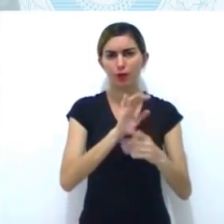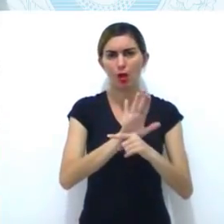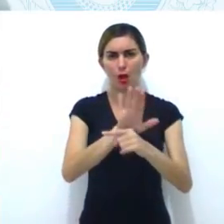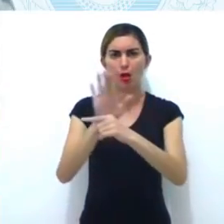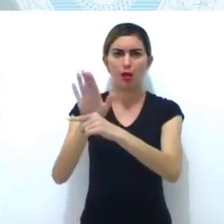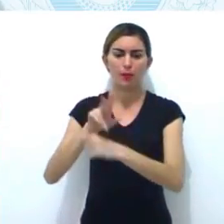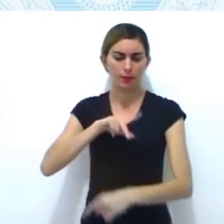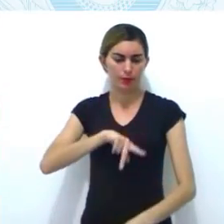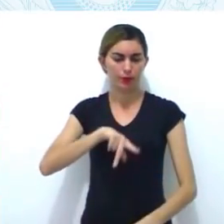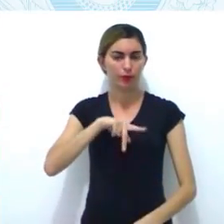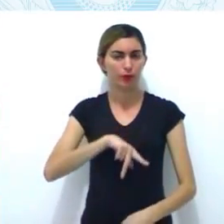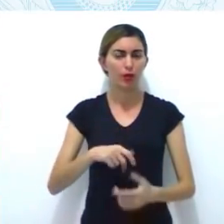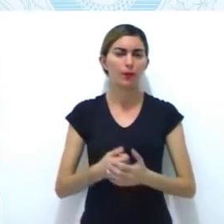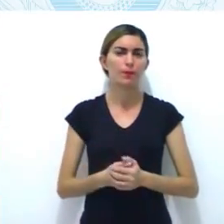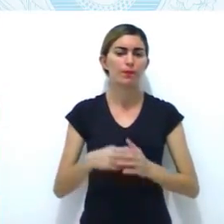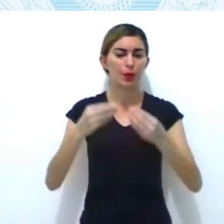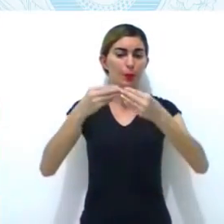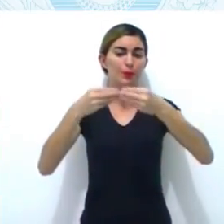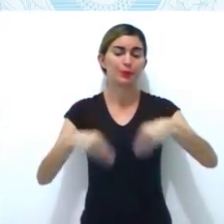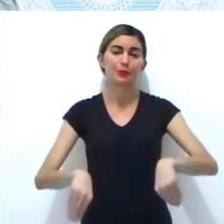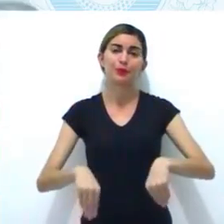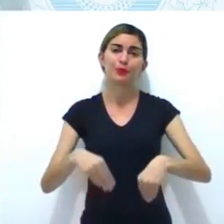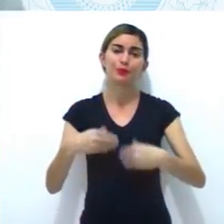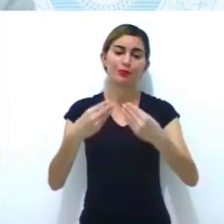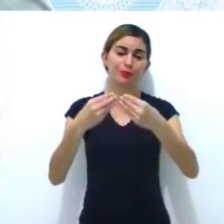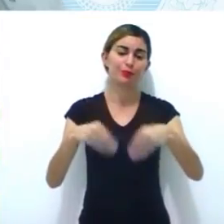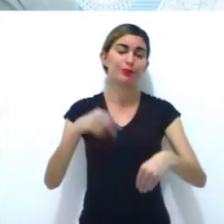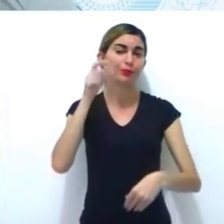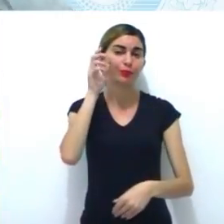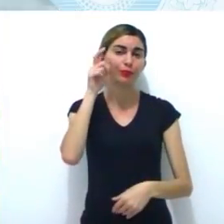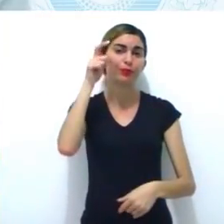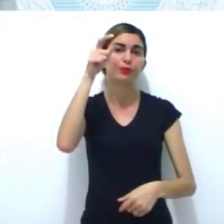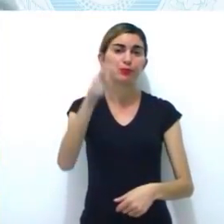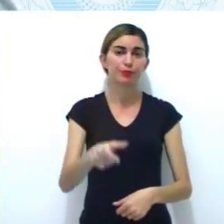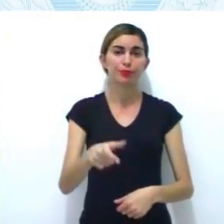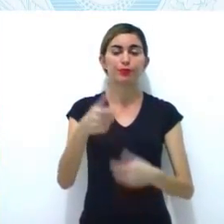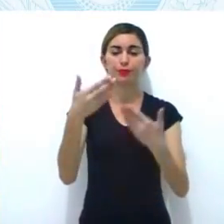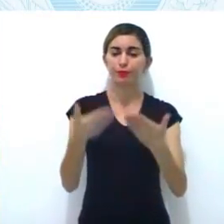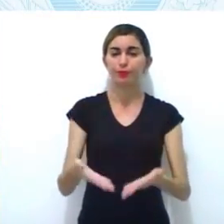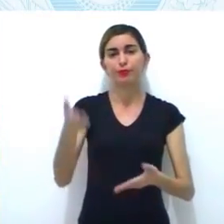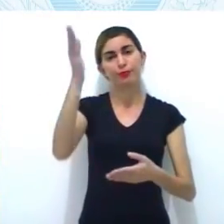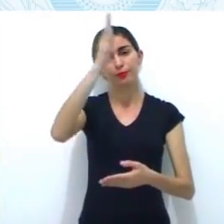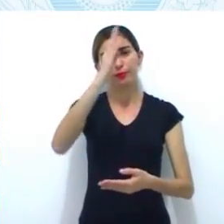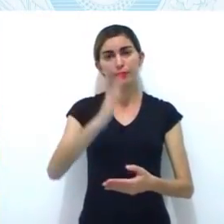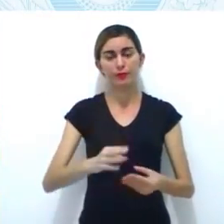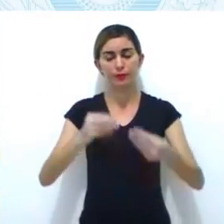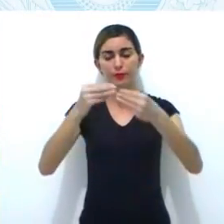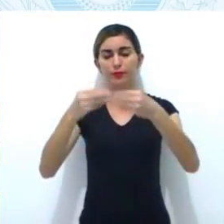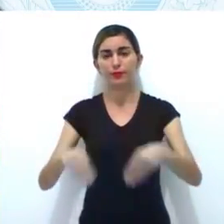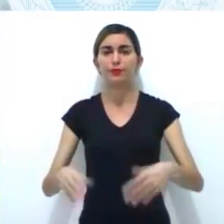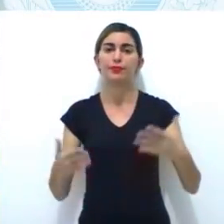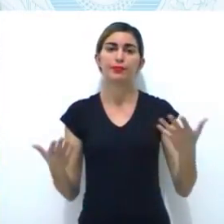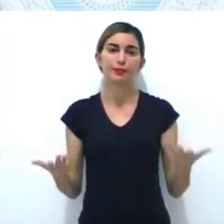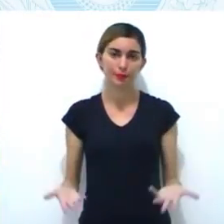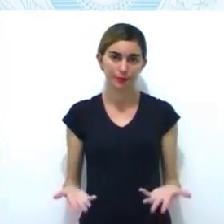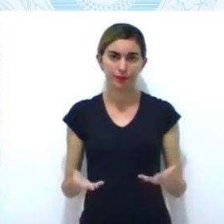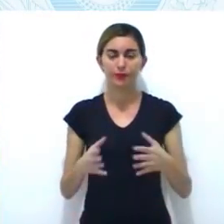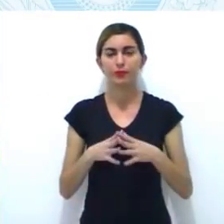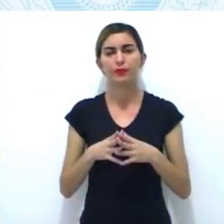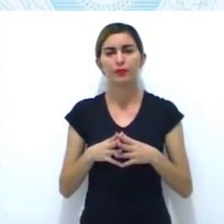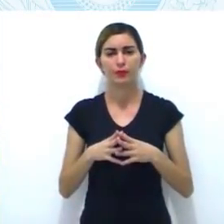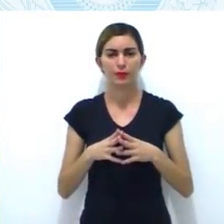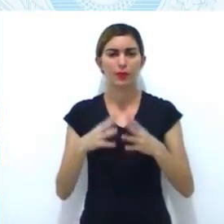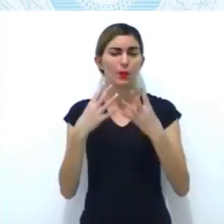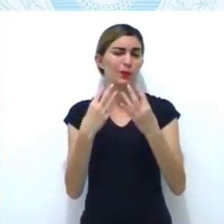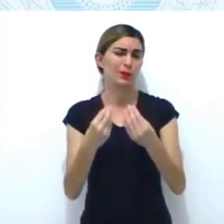poder o governador. Vejam só o que os irmãos Beckmann fizeram. Quem foram os irmãos Beckmann?